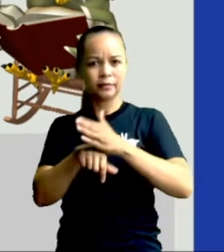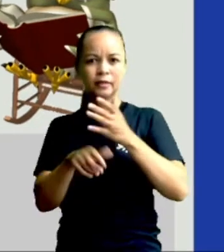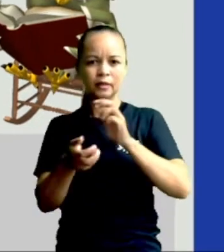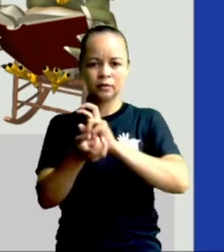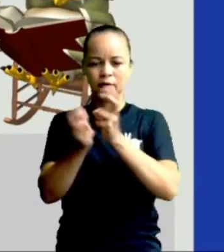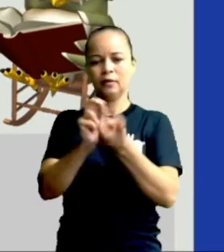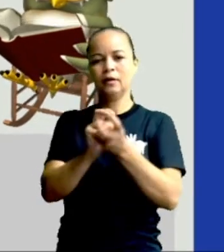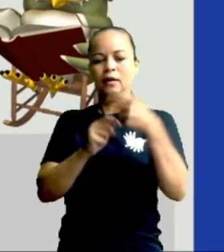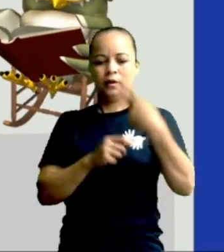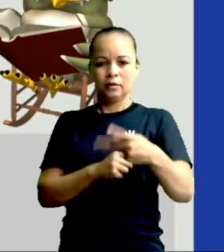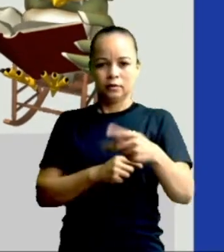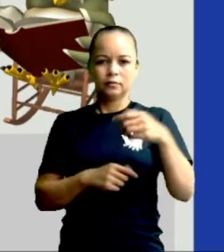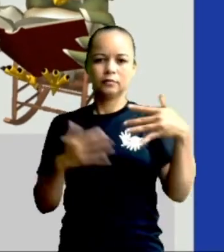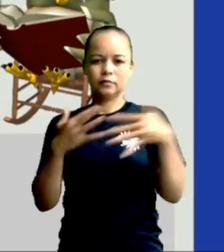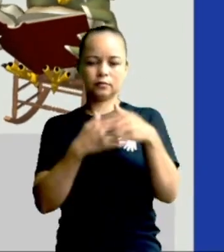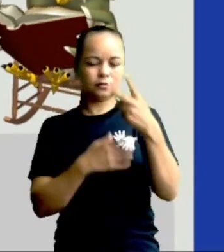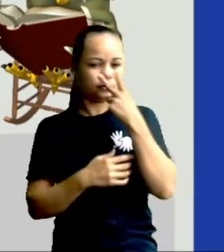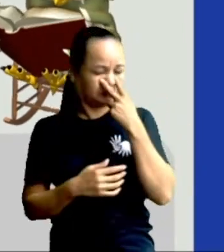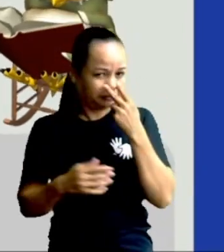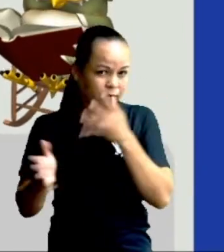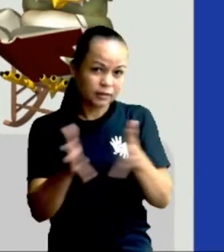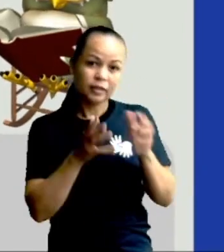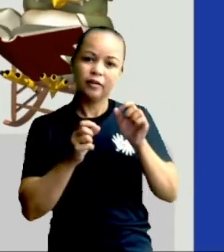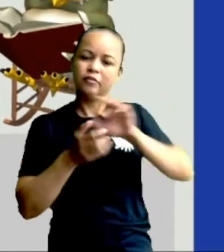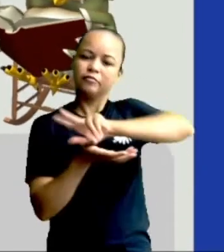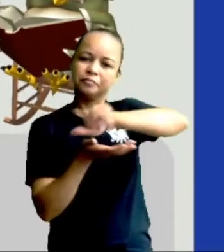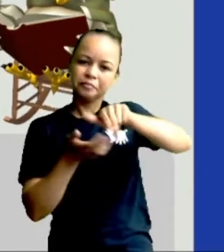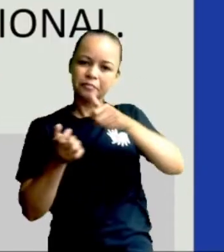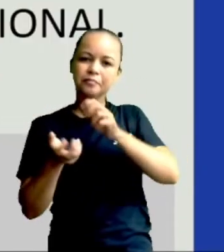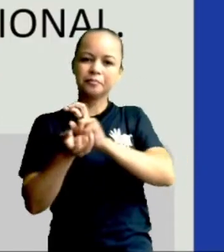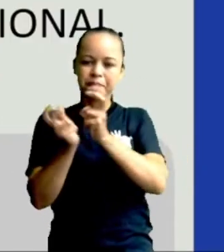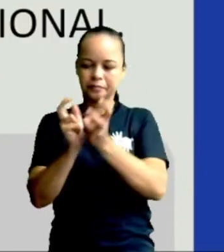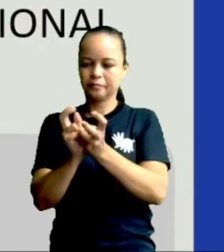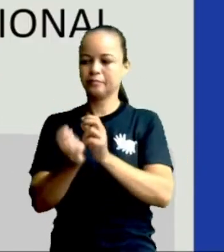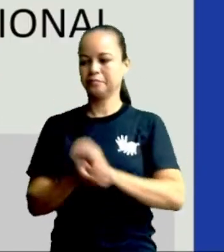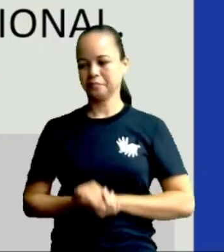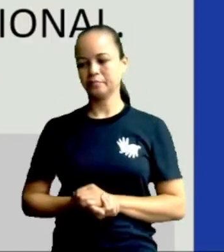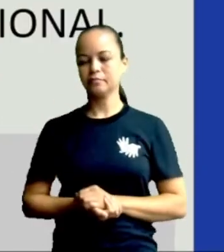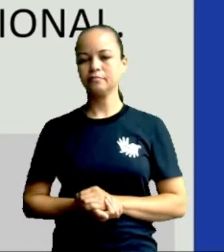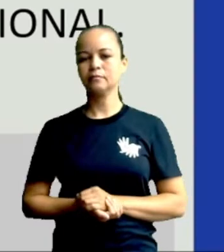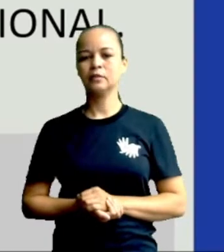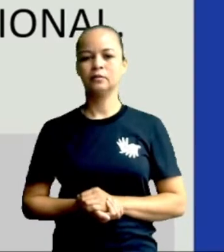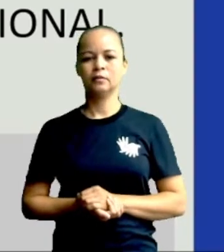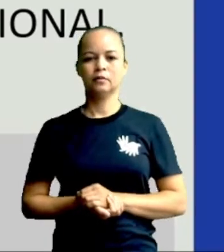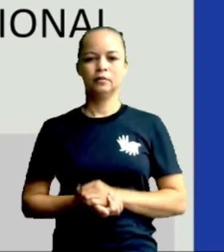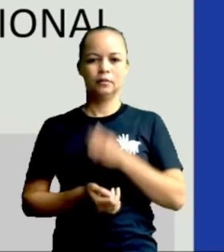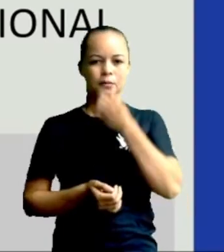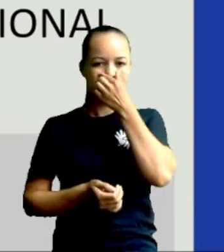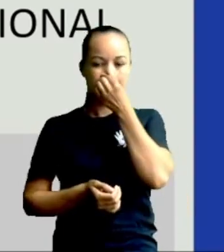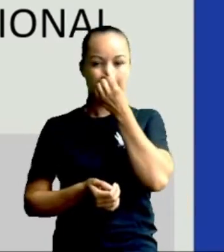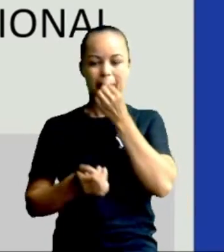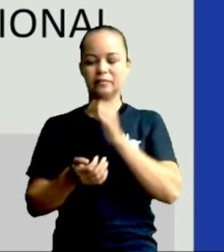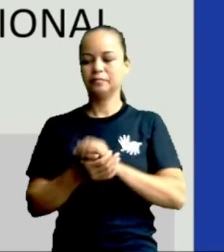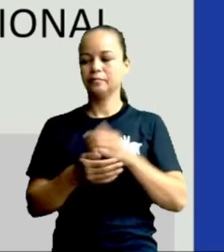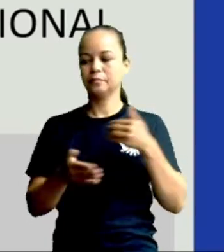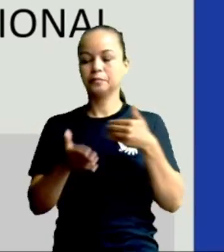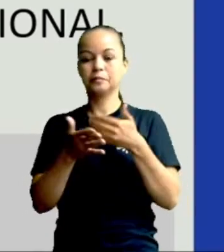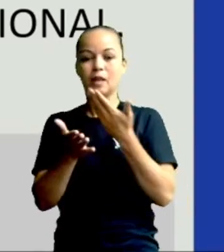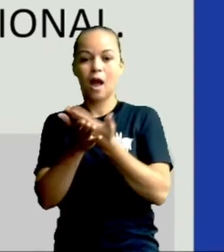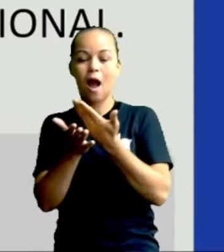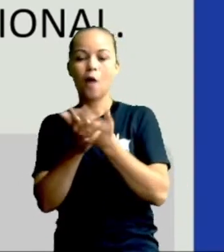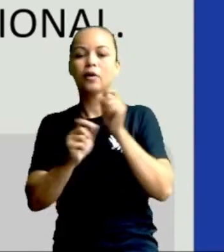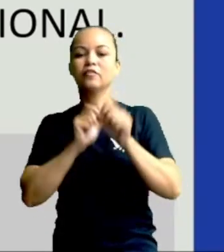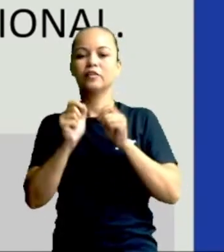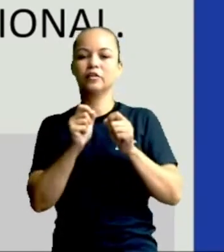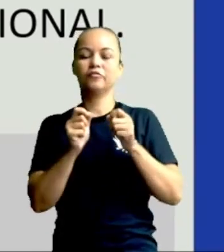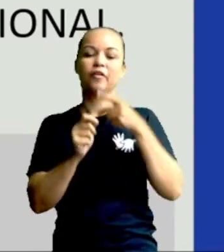tem vários grupos de capoeira aqui, né? Muito bem, vamos lá. Próxima aula foi a gente falando um pouquinho sobre